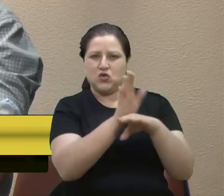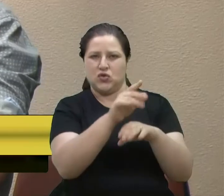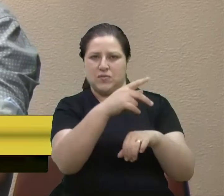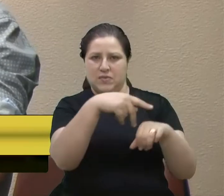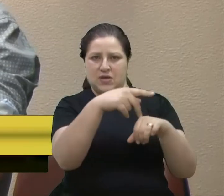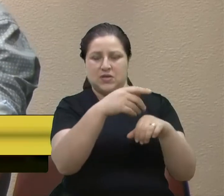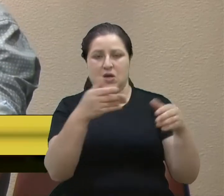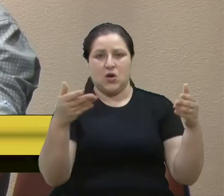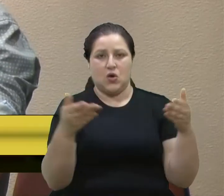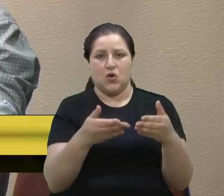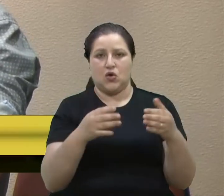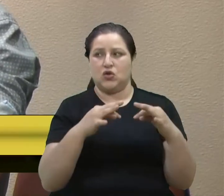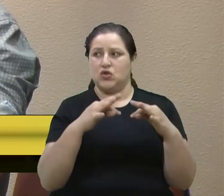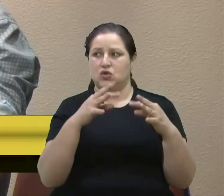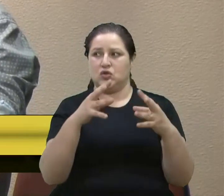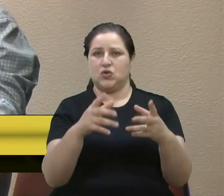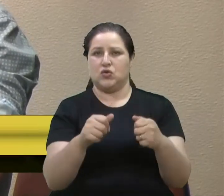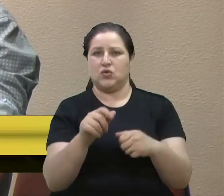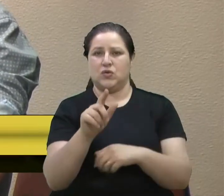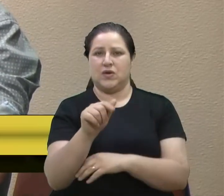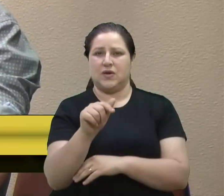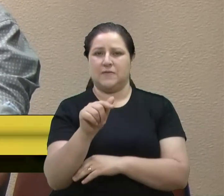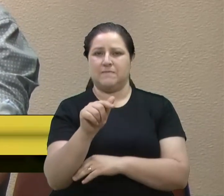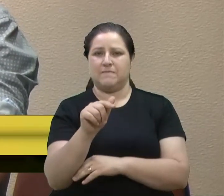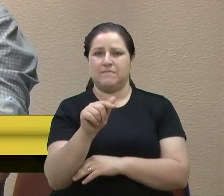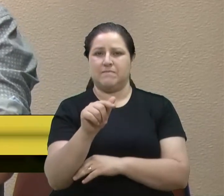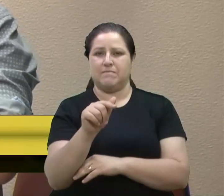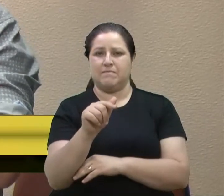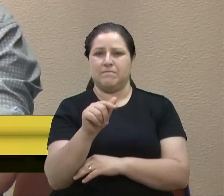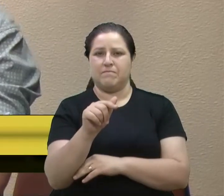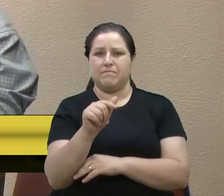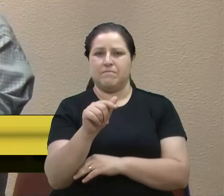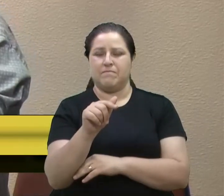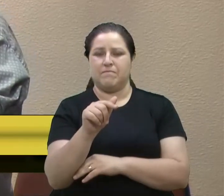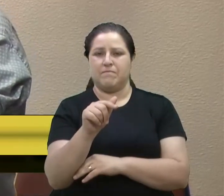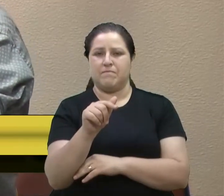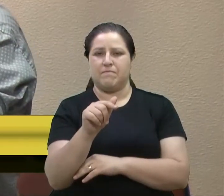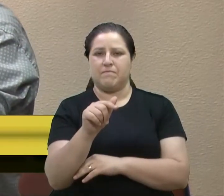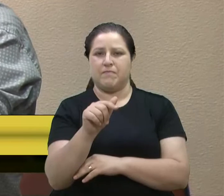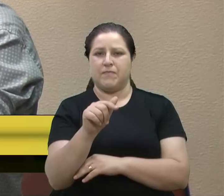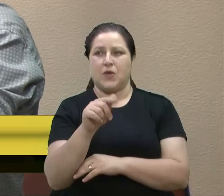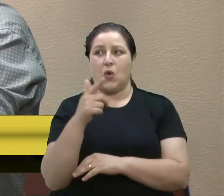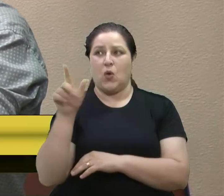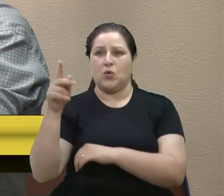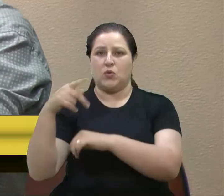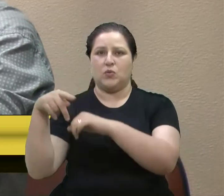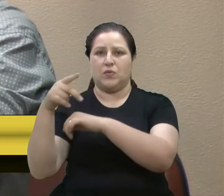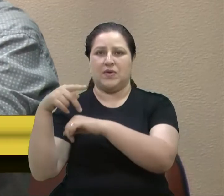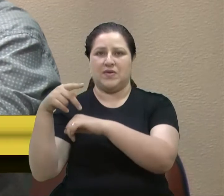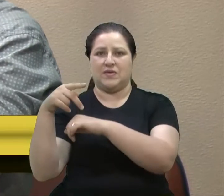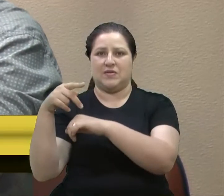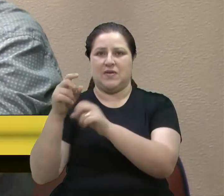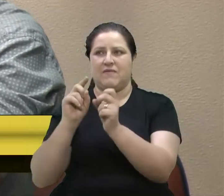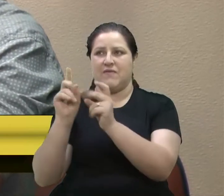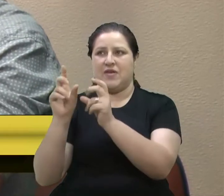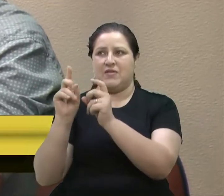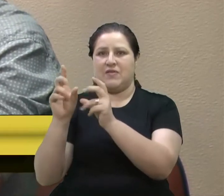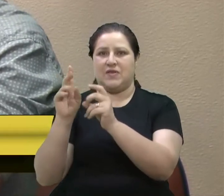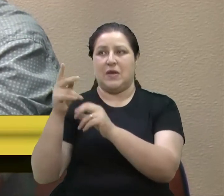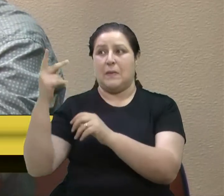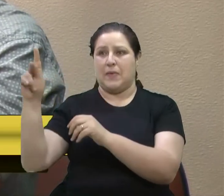dolarizado, né? Hoje, infelizmente, vale para o exterior e não vale para nós. Infelizmente.